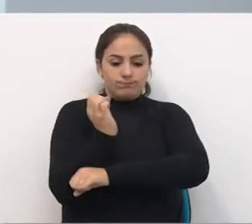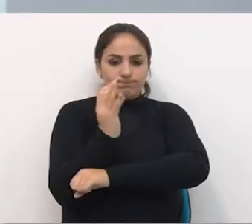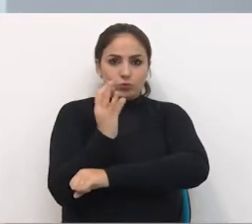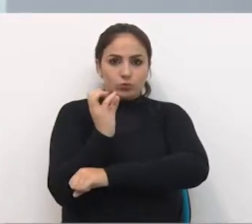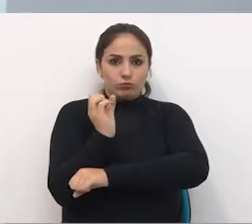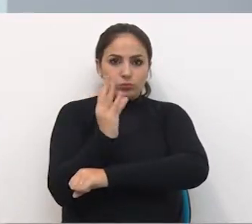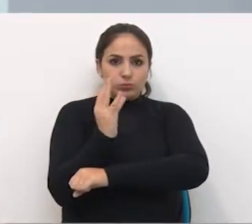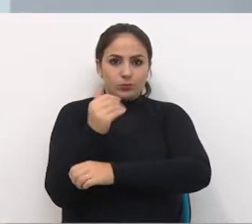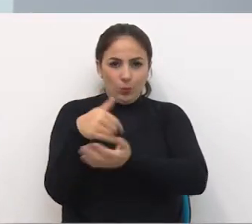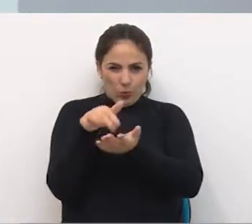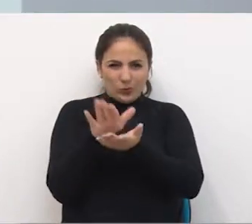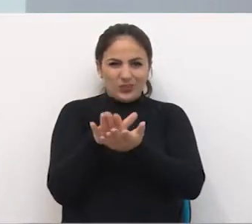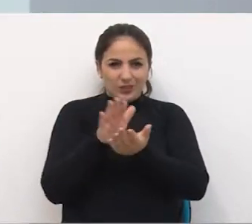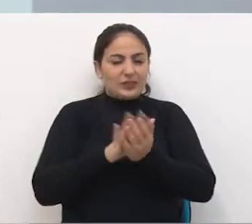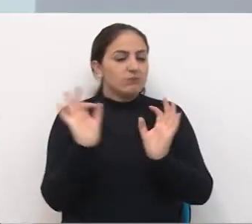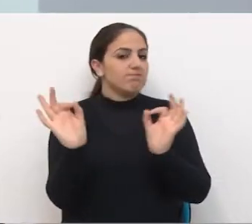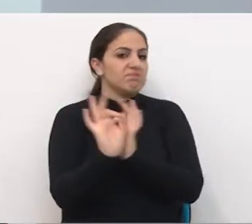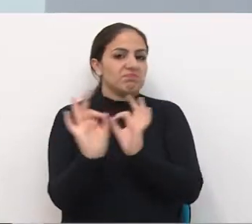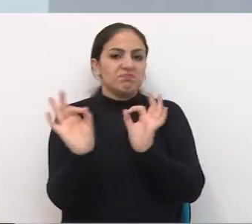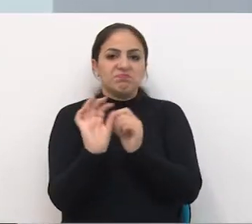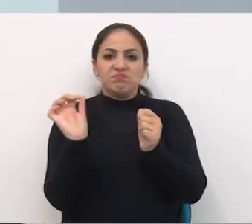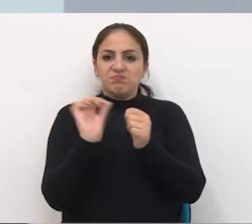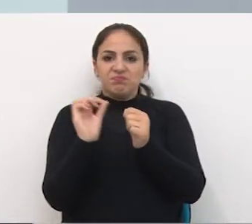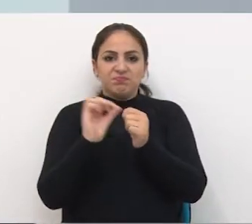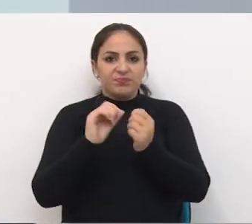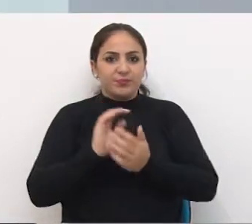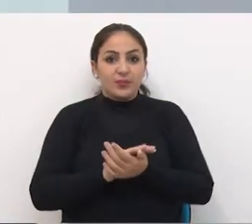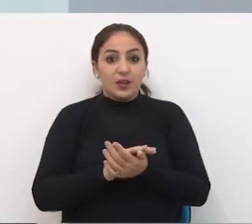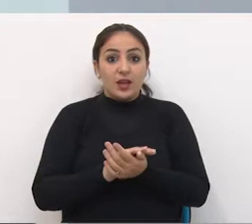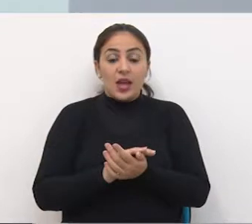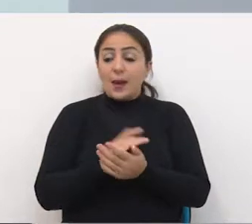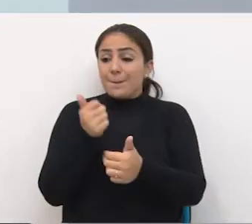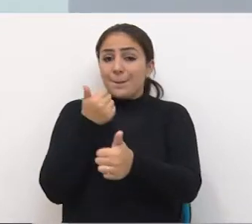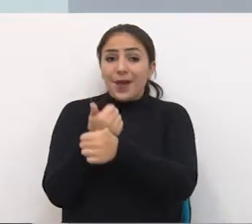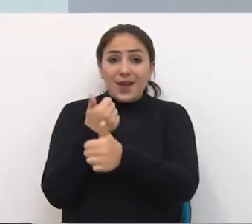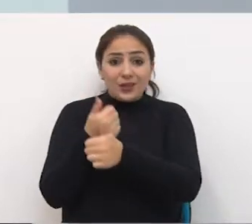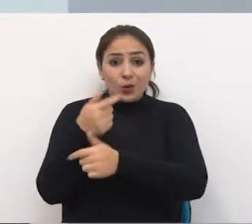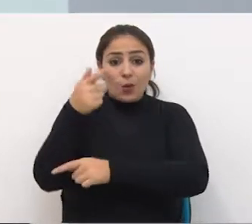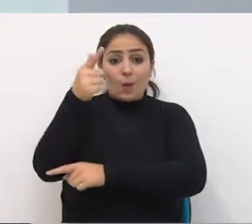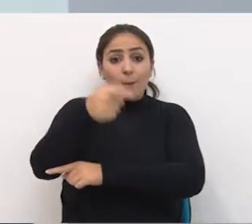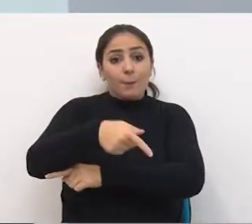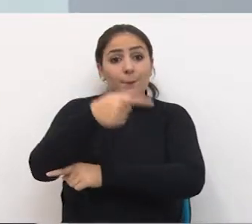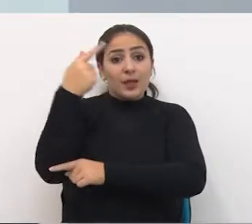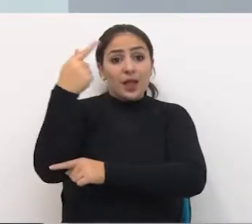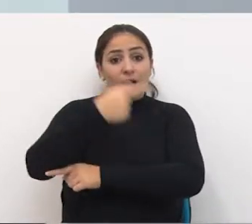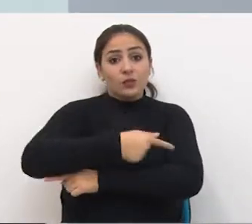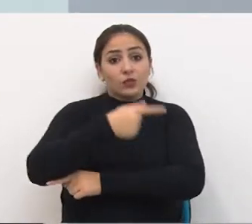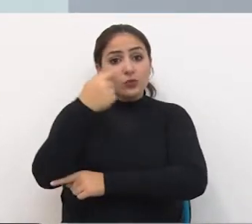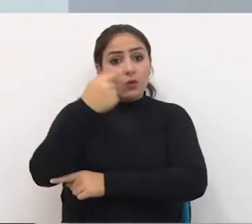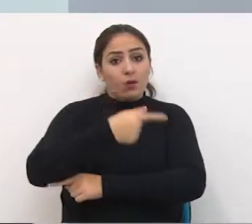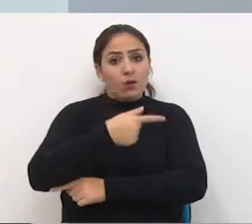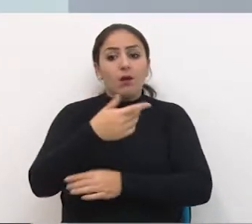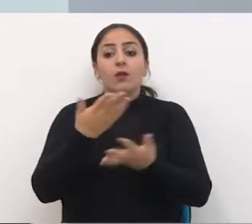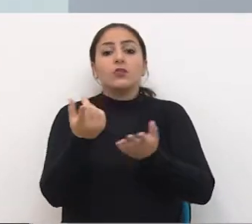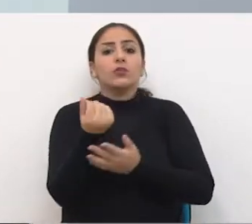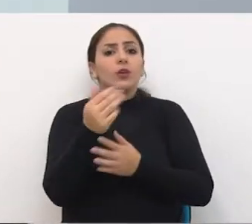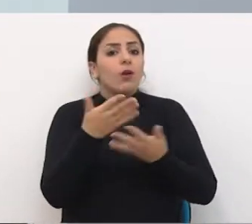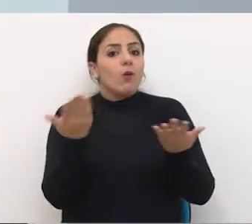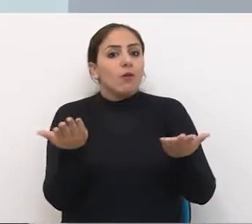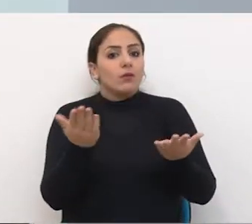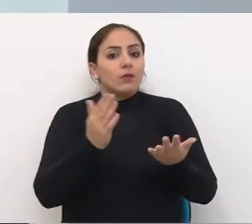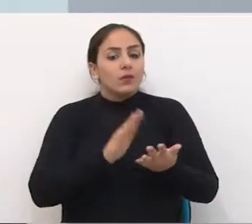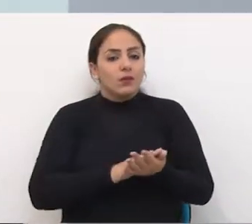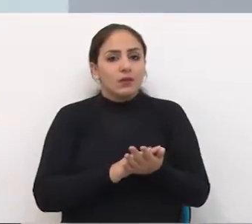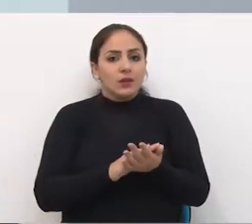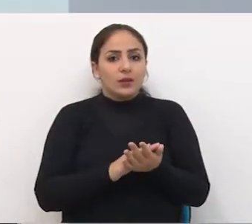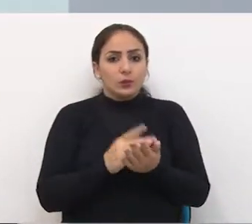eletrônica E nada foi feito Naquela rodovia se cobra o pedágio logo adiante Onde é que vai o dinheiro do pedágio? Nos últimos cinco anos, sete